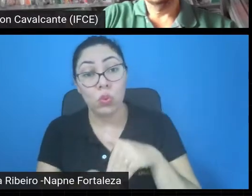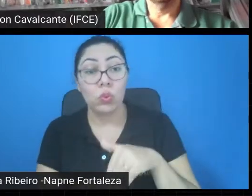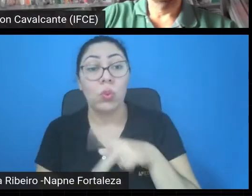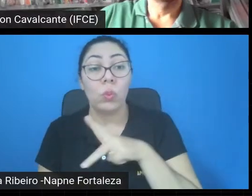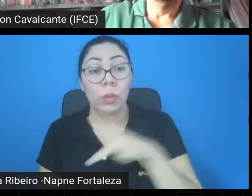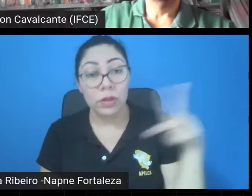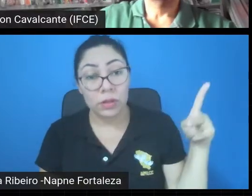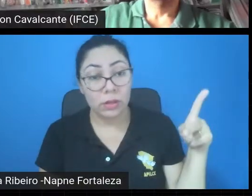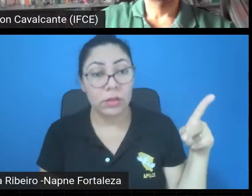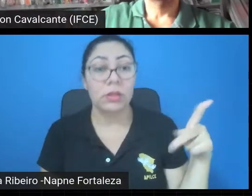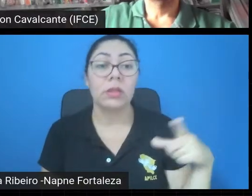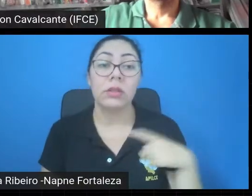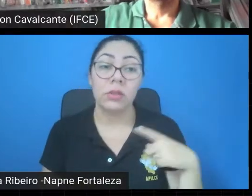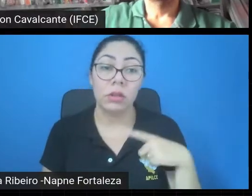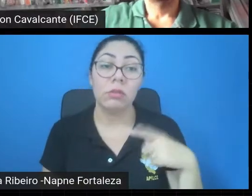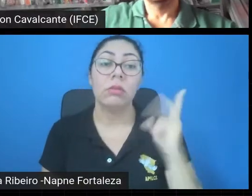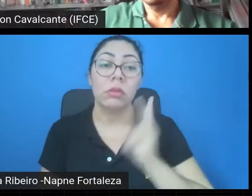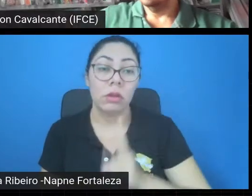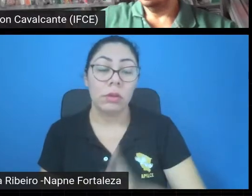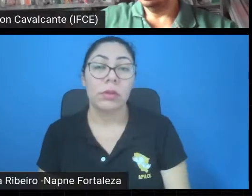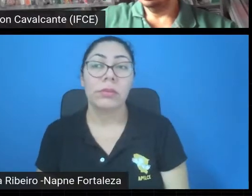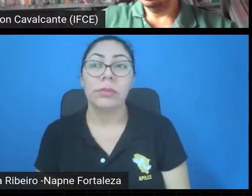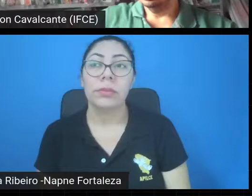7. Todas as pós-graduações, Renato.